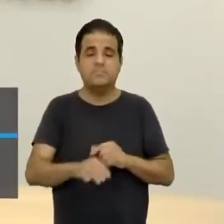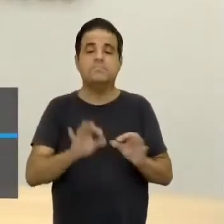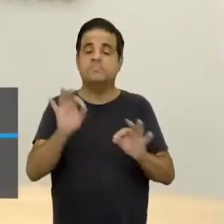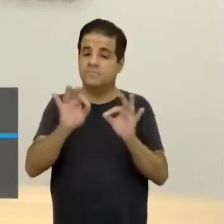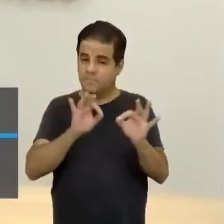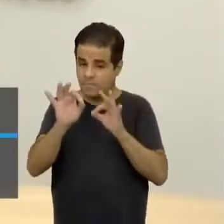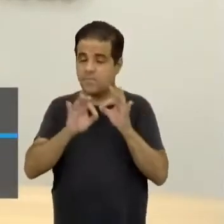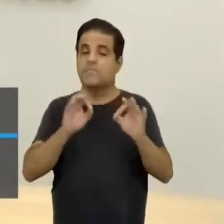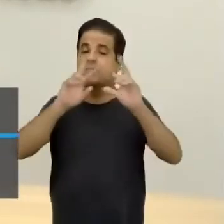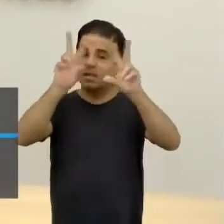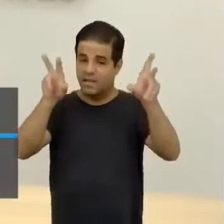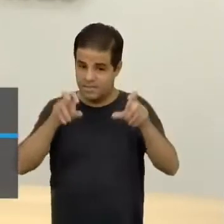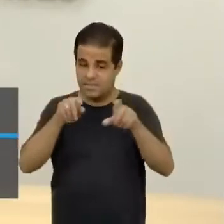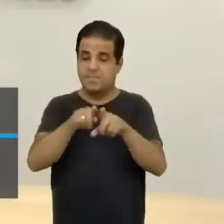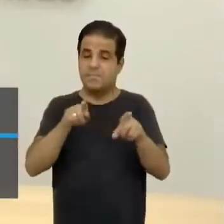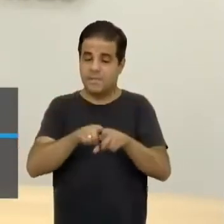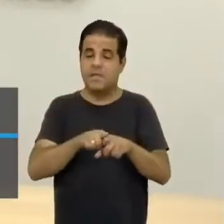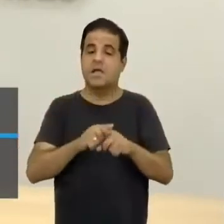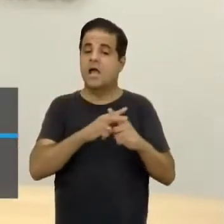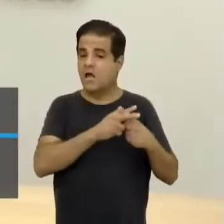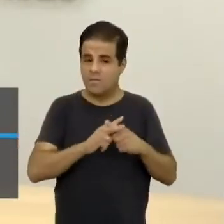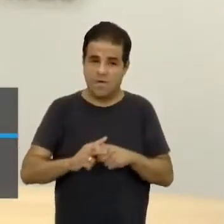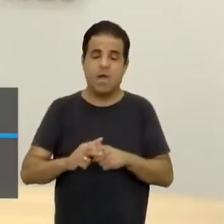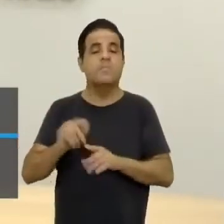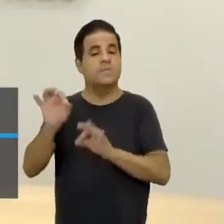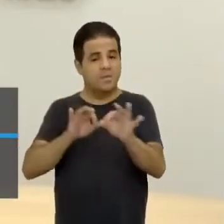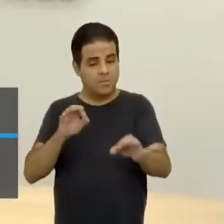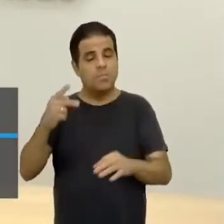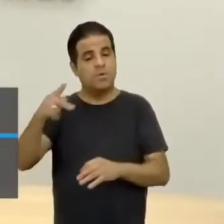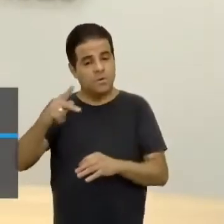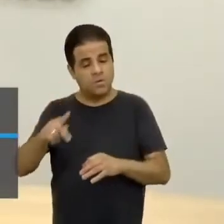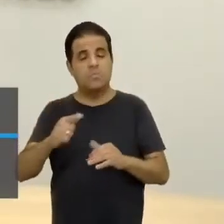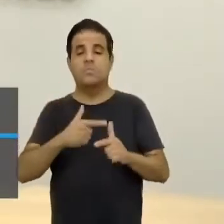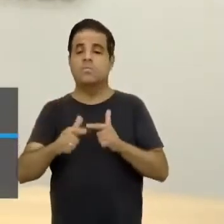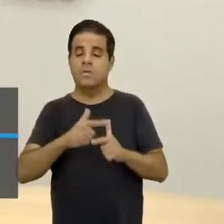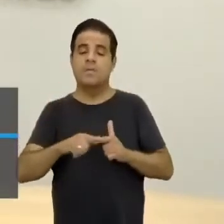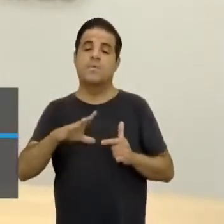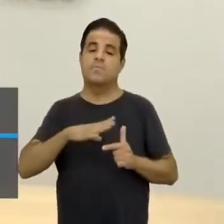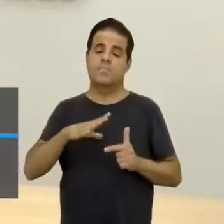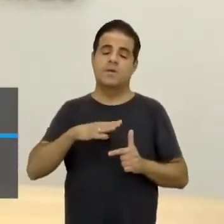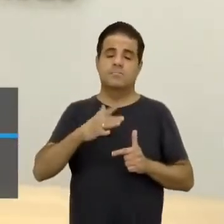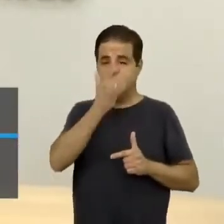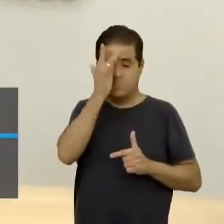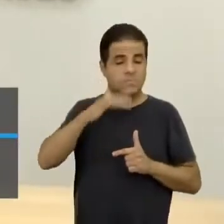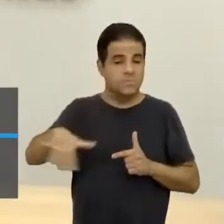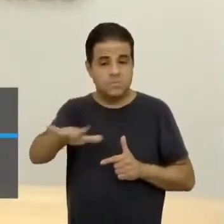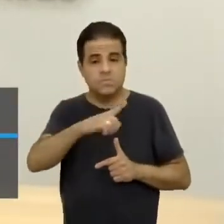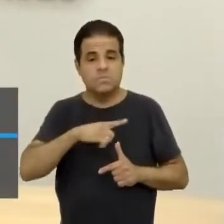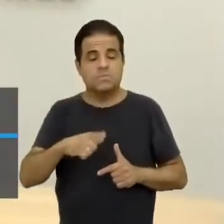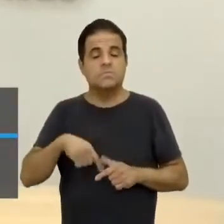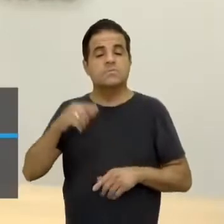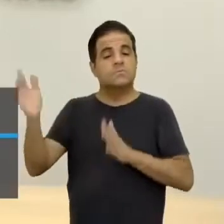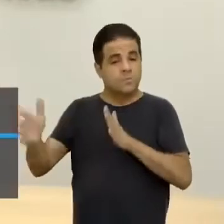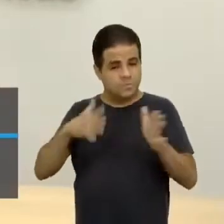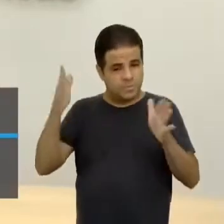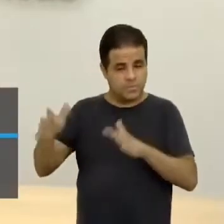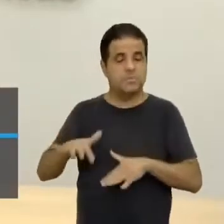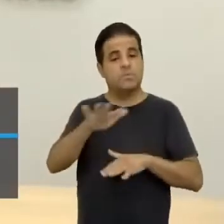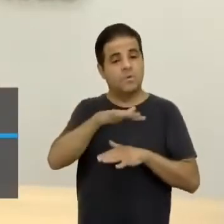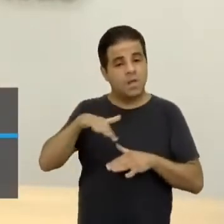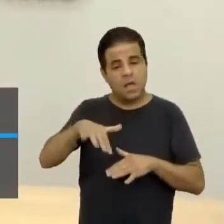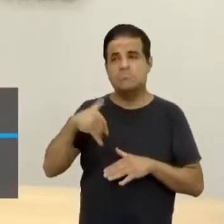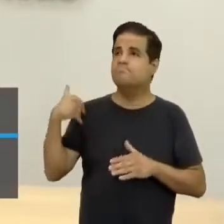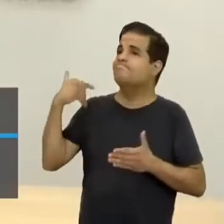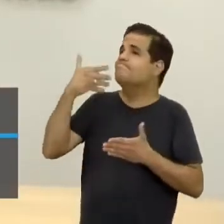resolver o problema da reforma agrária, você resolve também o problema urbano, porque as pessoas, tendo como produzir no campo,